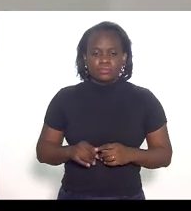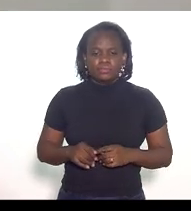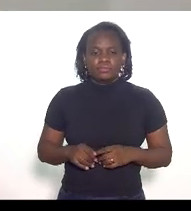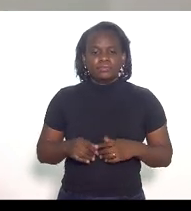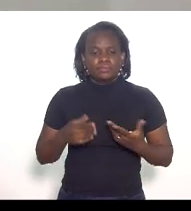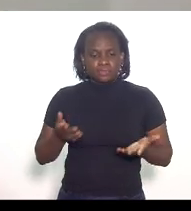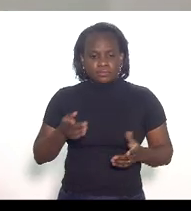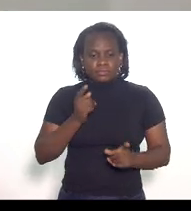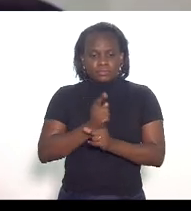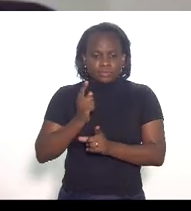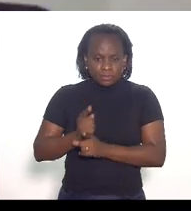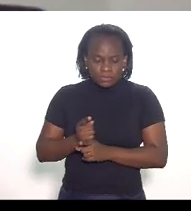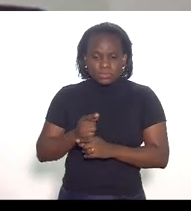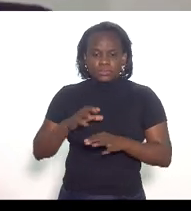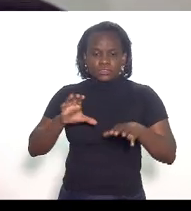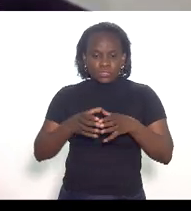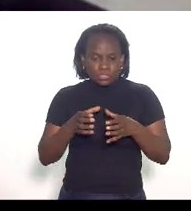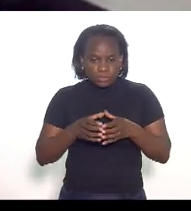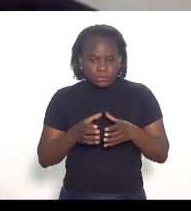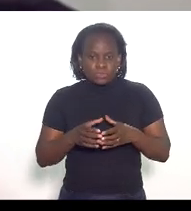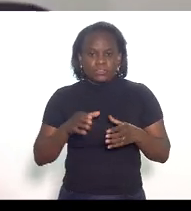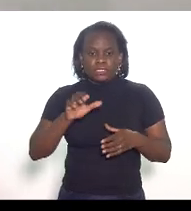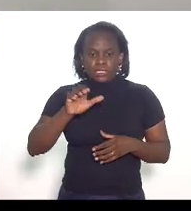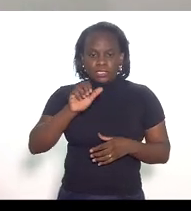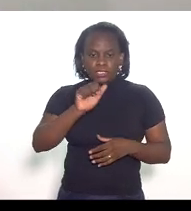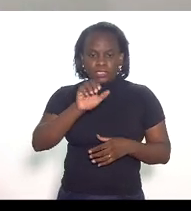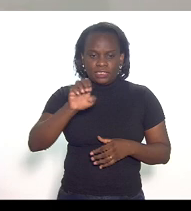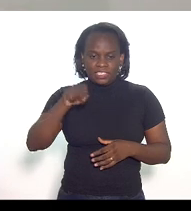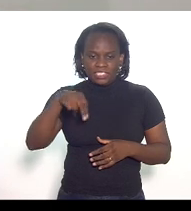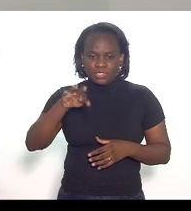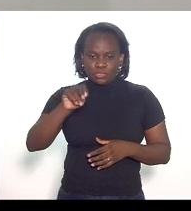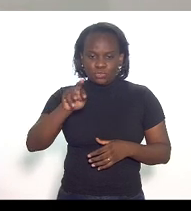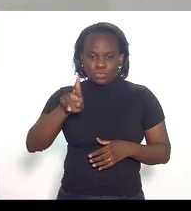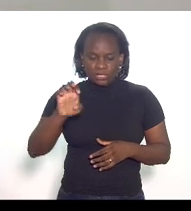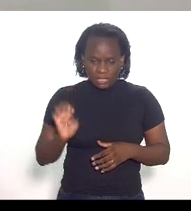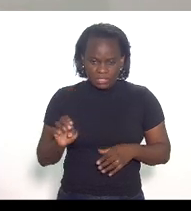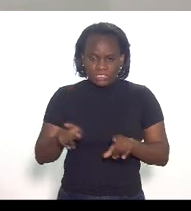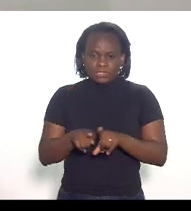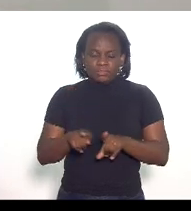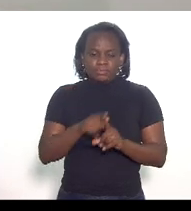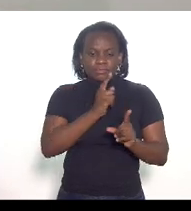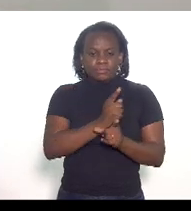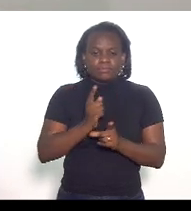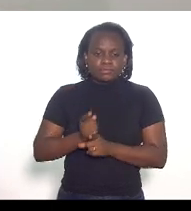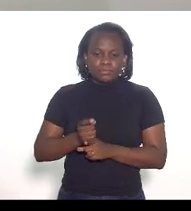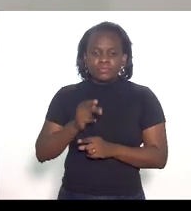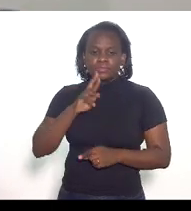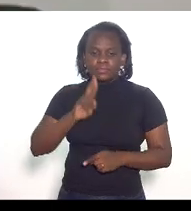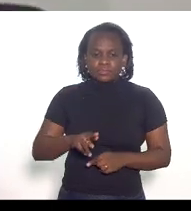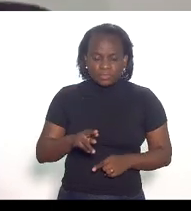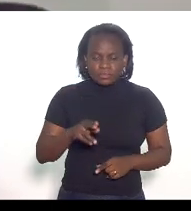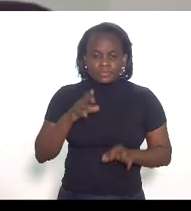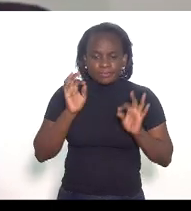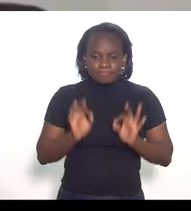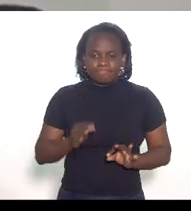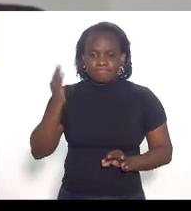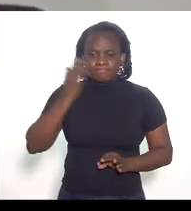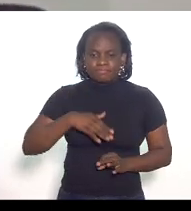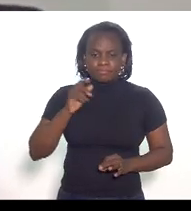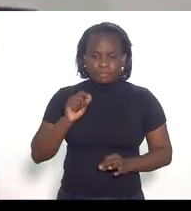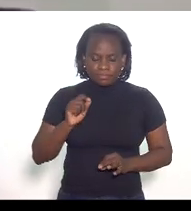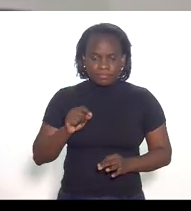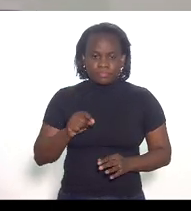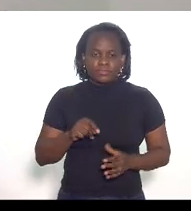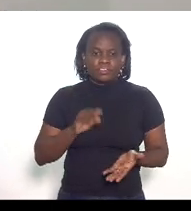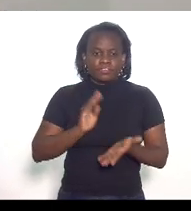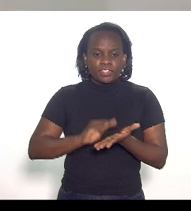contratamos e apresentamos um resultado revelador da